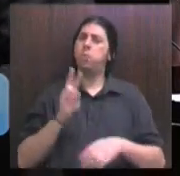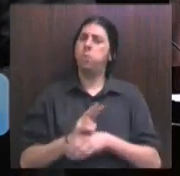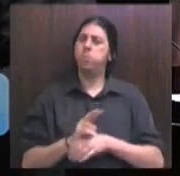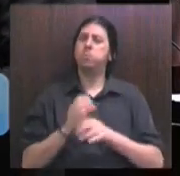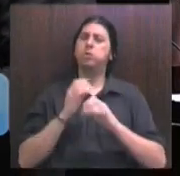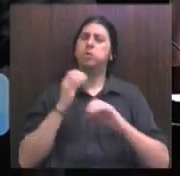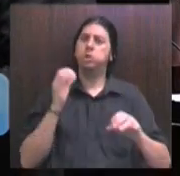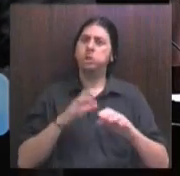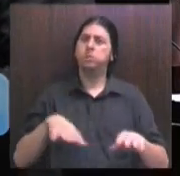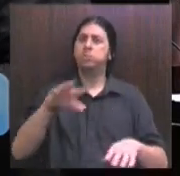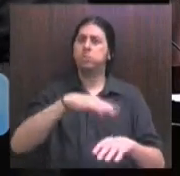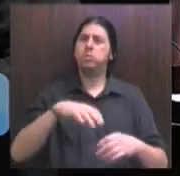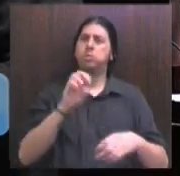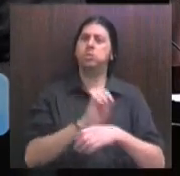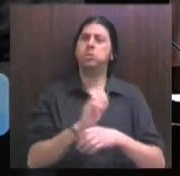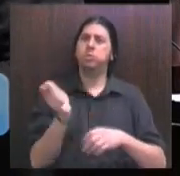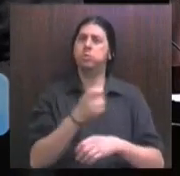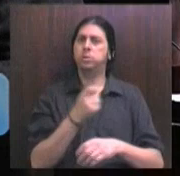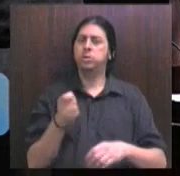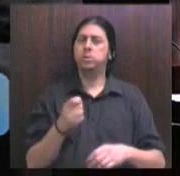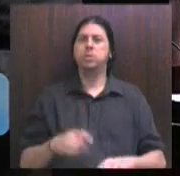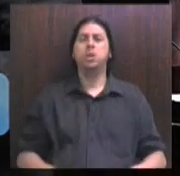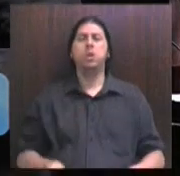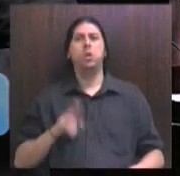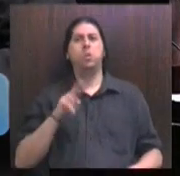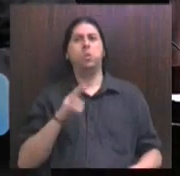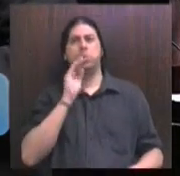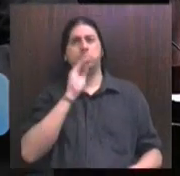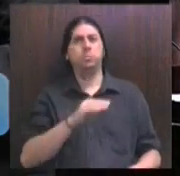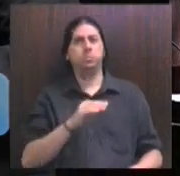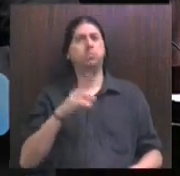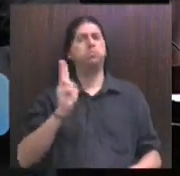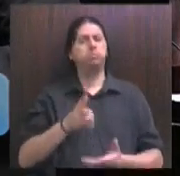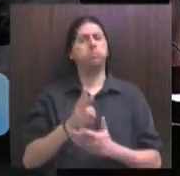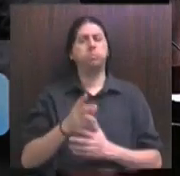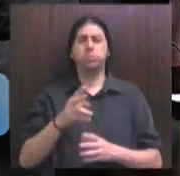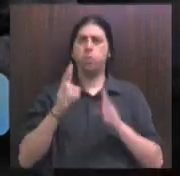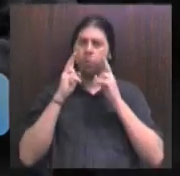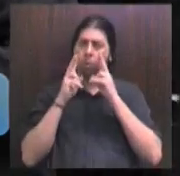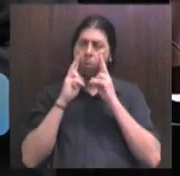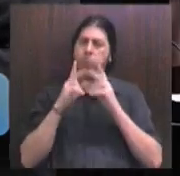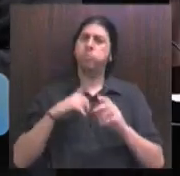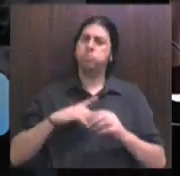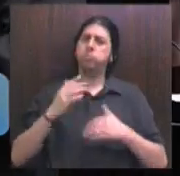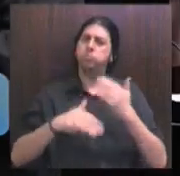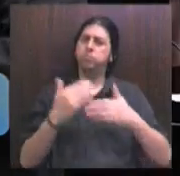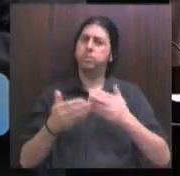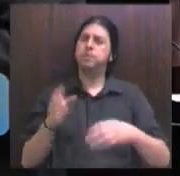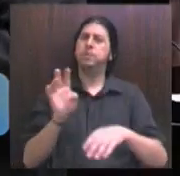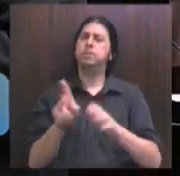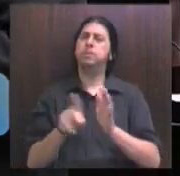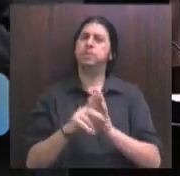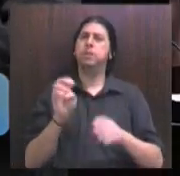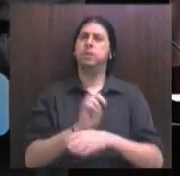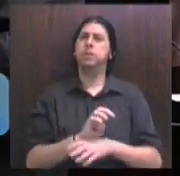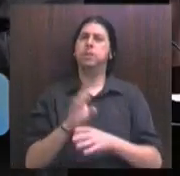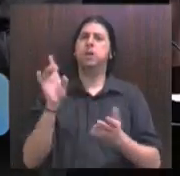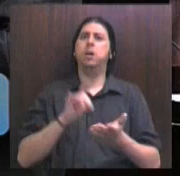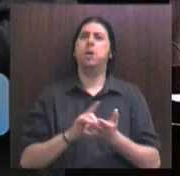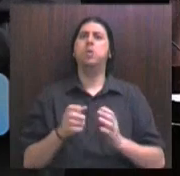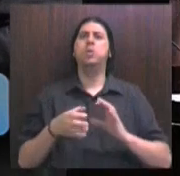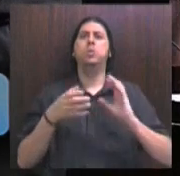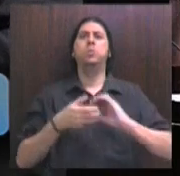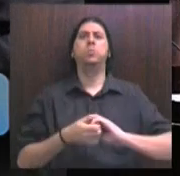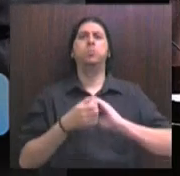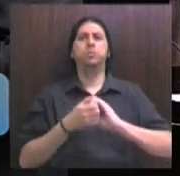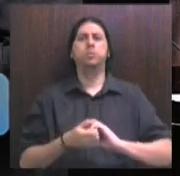desenvolvimento do Estado aqui e abraça aquelas causas que entende como justas, as causas que envolvem